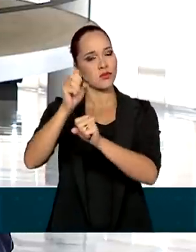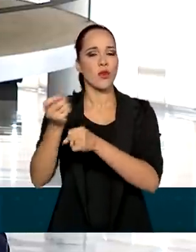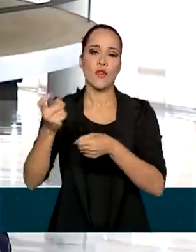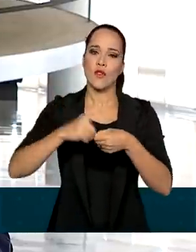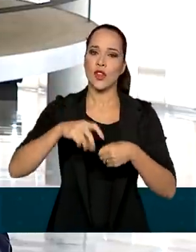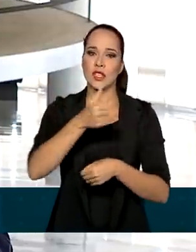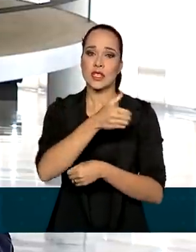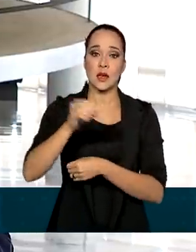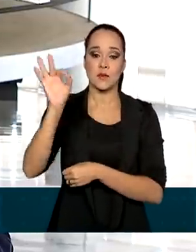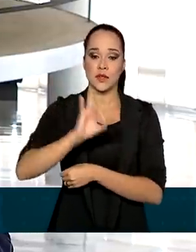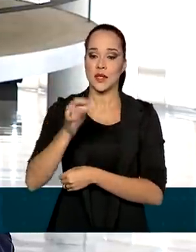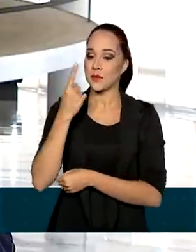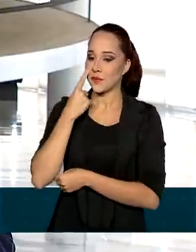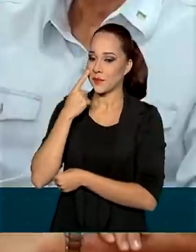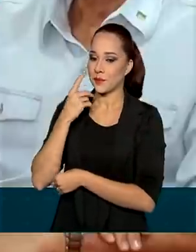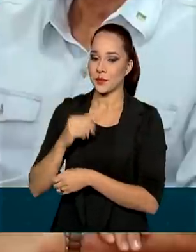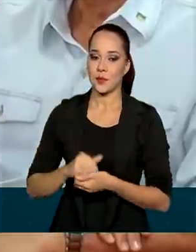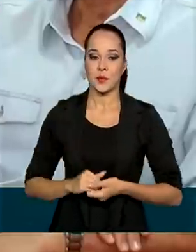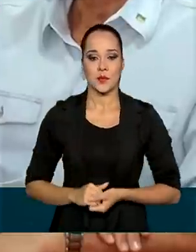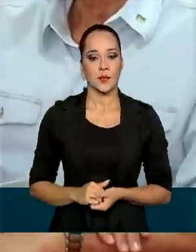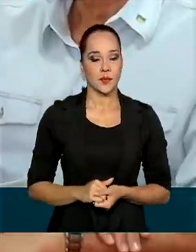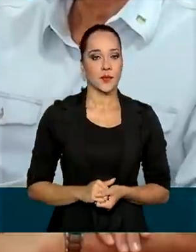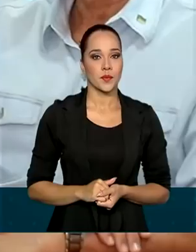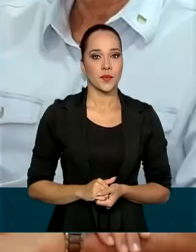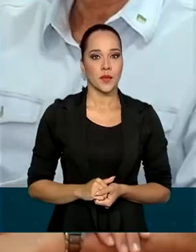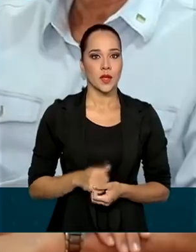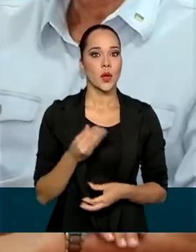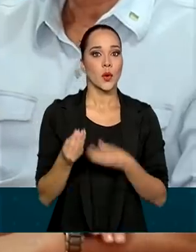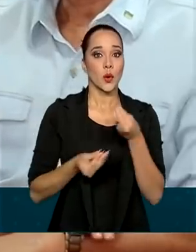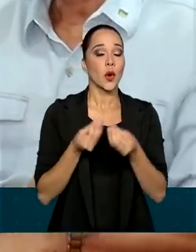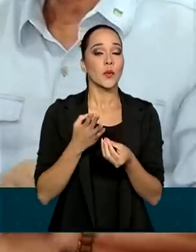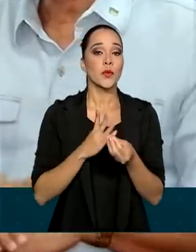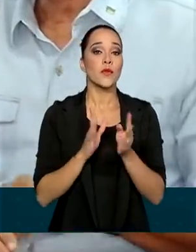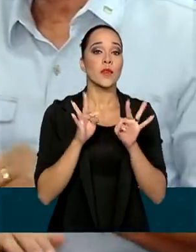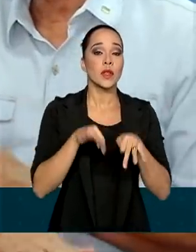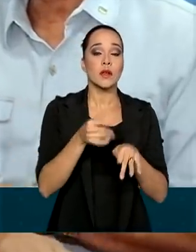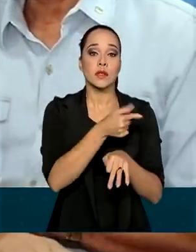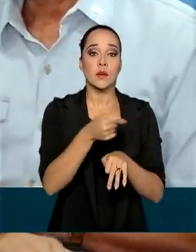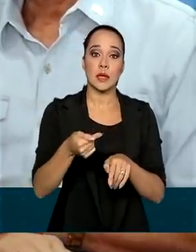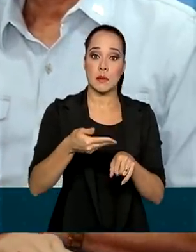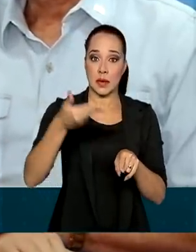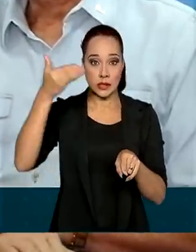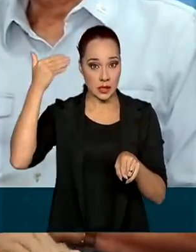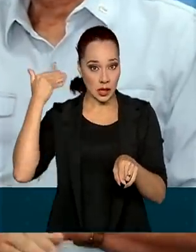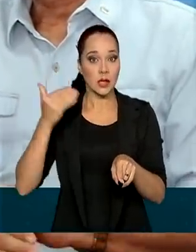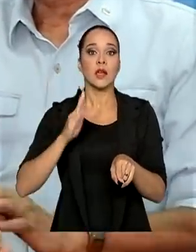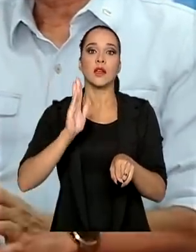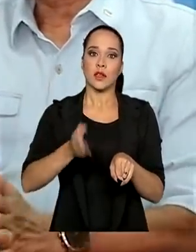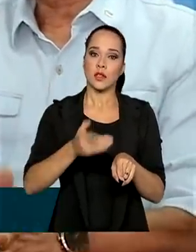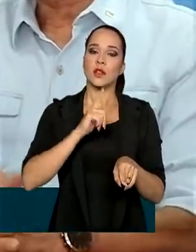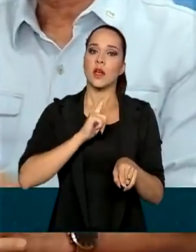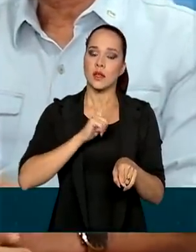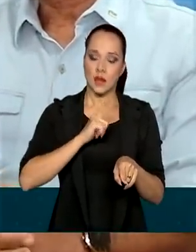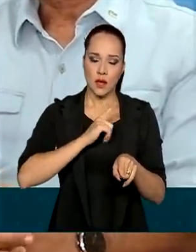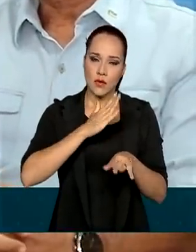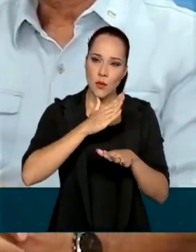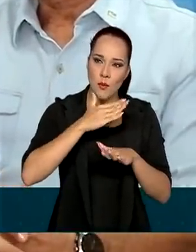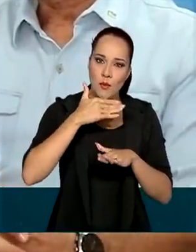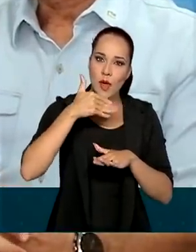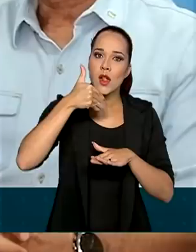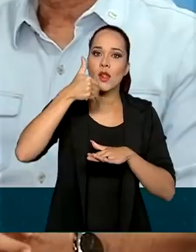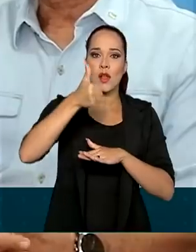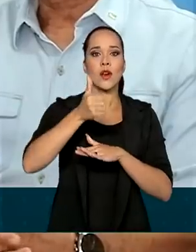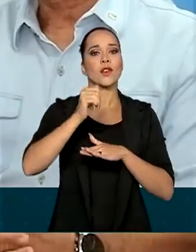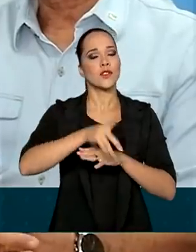reestabelecida. Vamos ver. Como foi no final de semana passada, que já teve uma melhora no